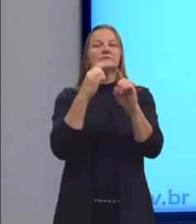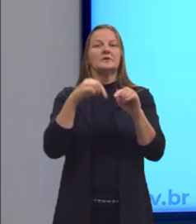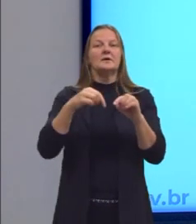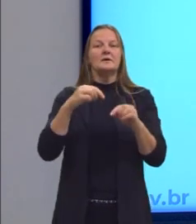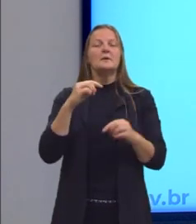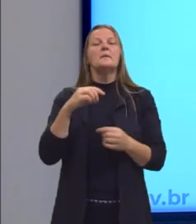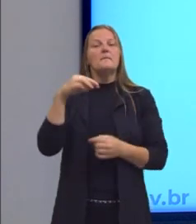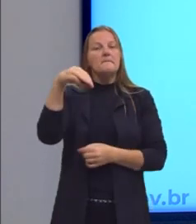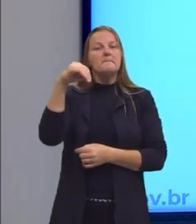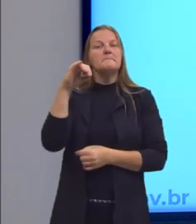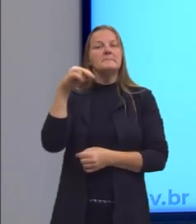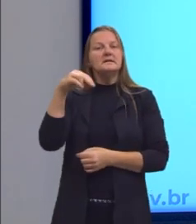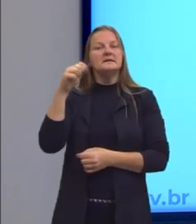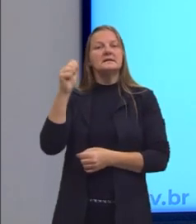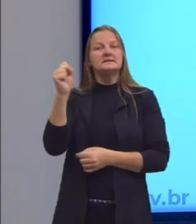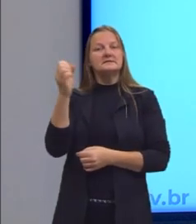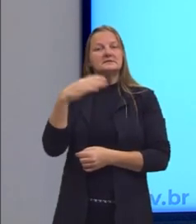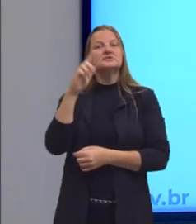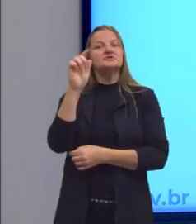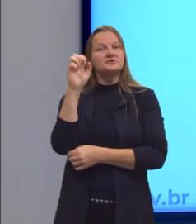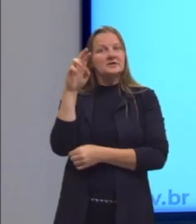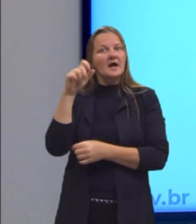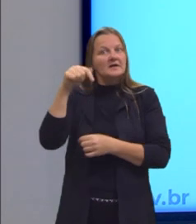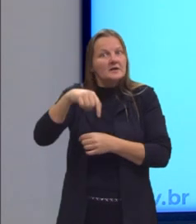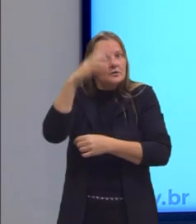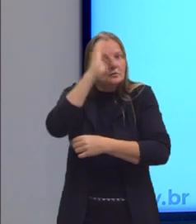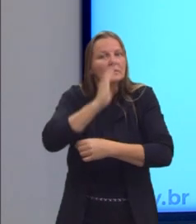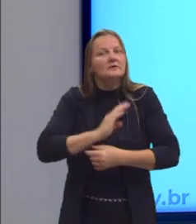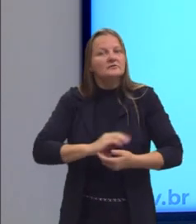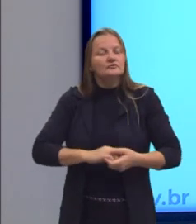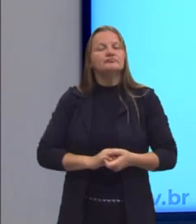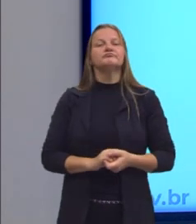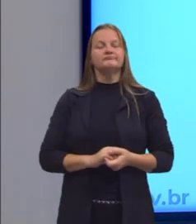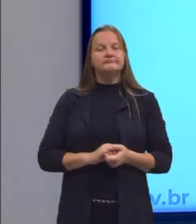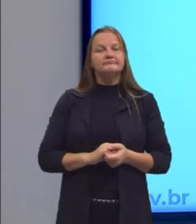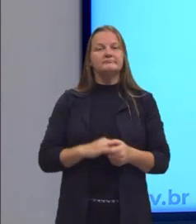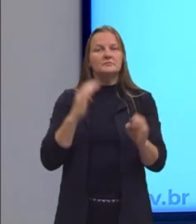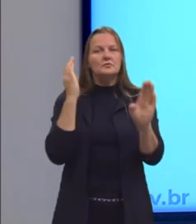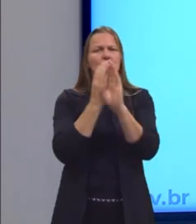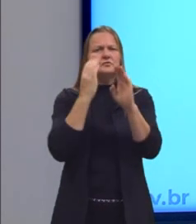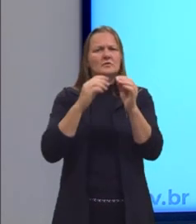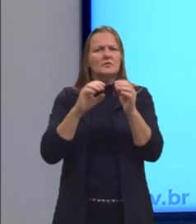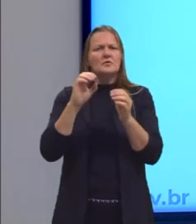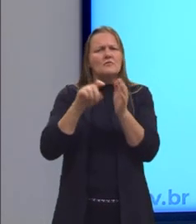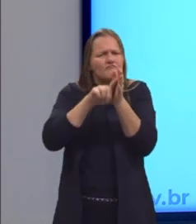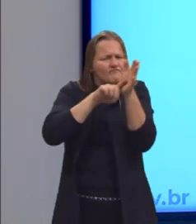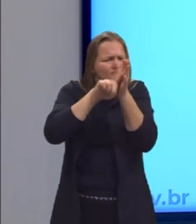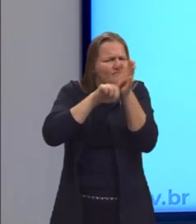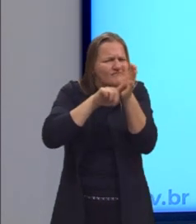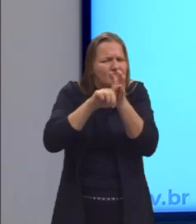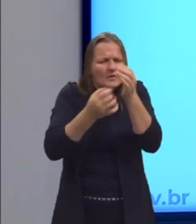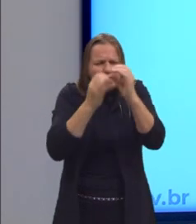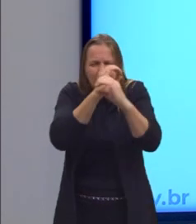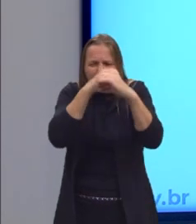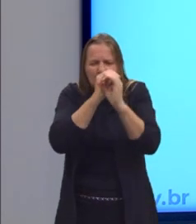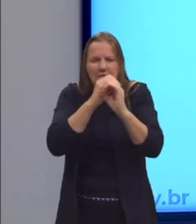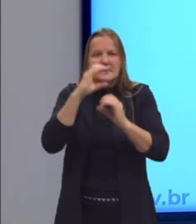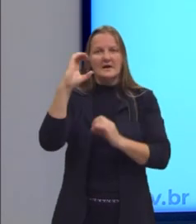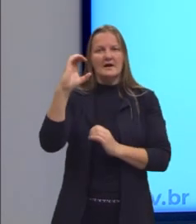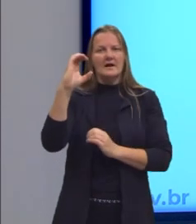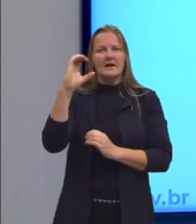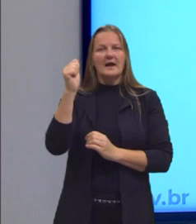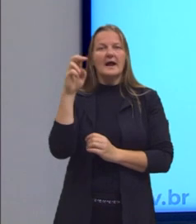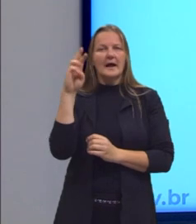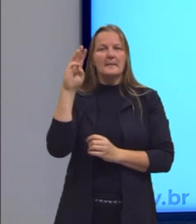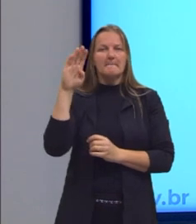Minas Gerais. Então, fizeram a datação desse crânio através do carbono 14 e se viu que